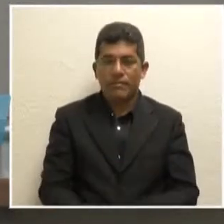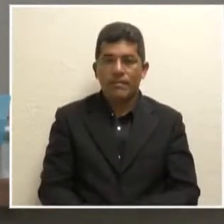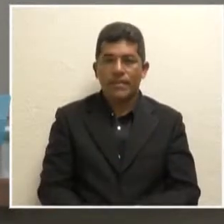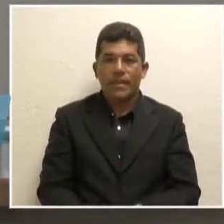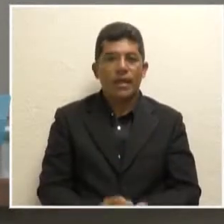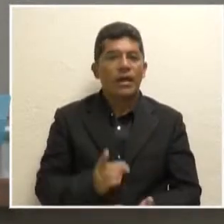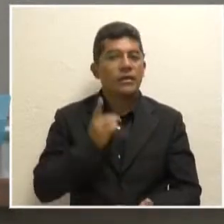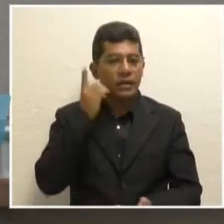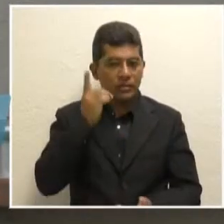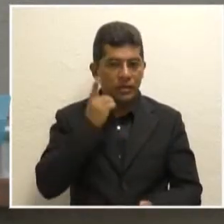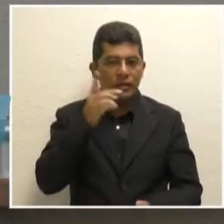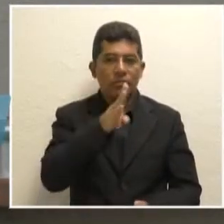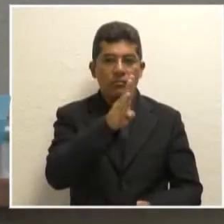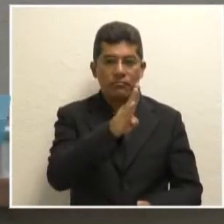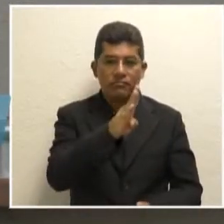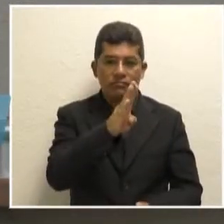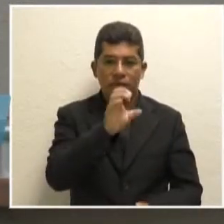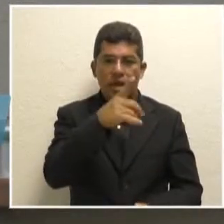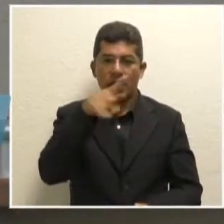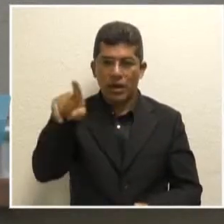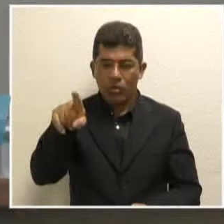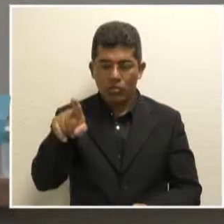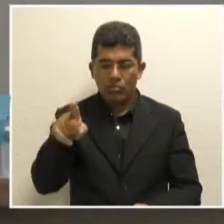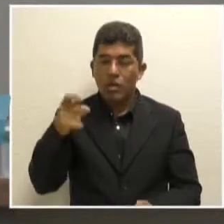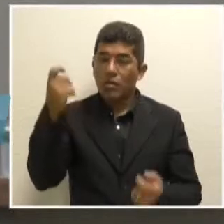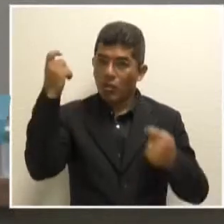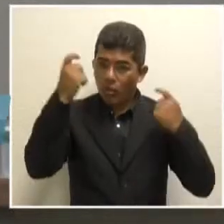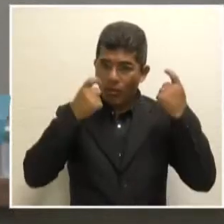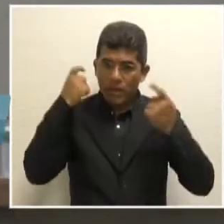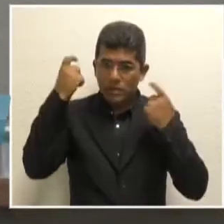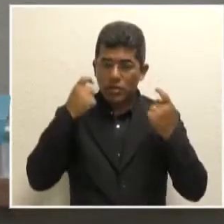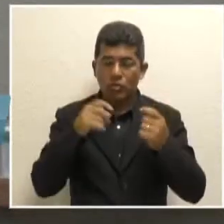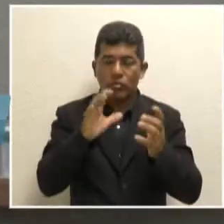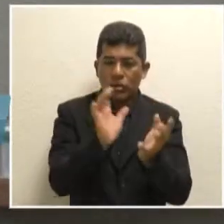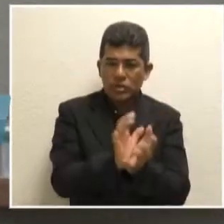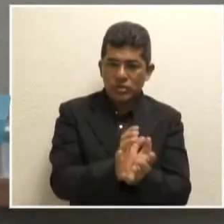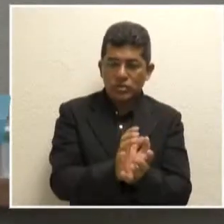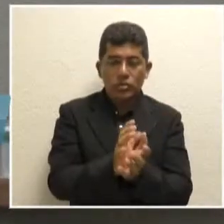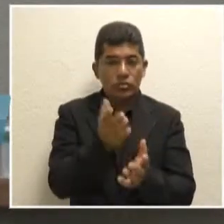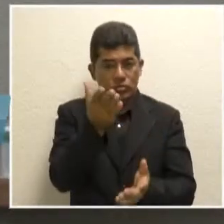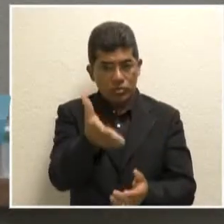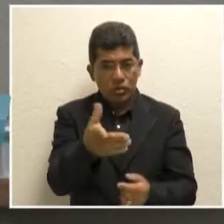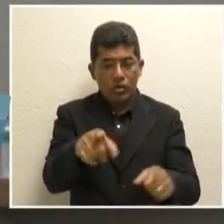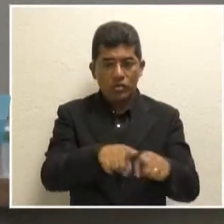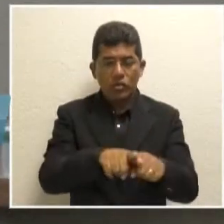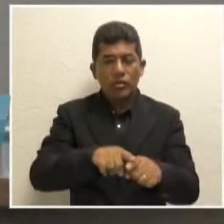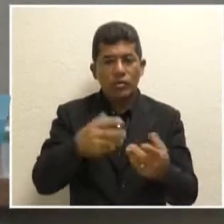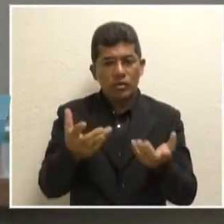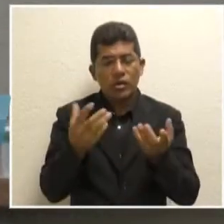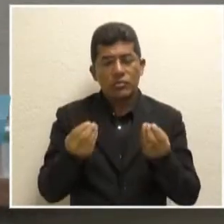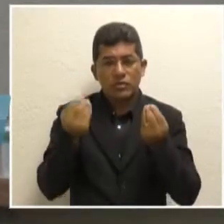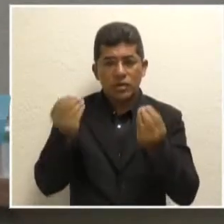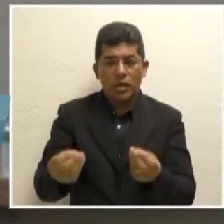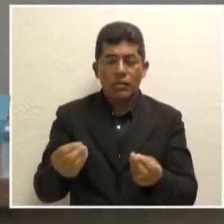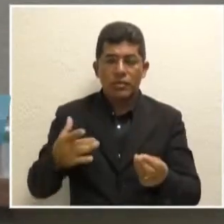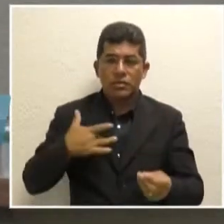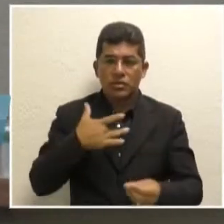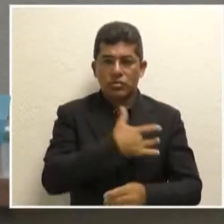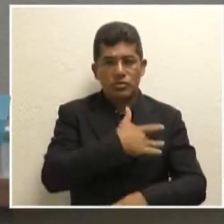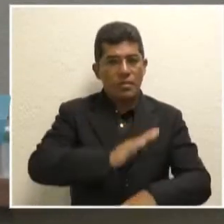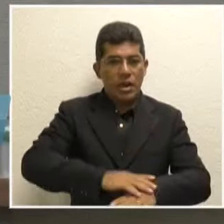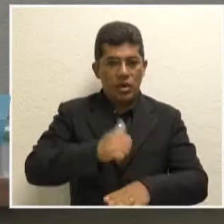a nossa preocupação compartilhe com o senhor da preocupação da gente ter uma saúde melhor queremos sim saber